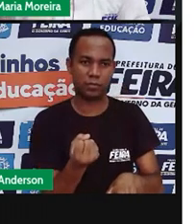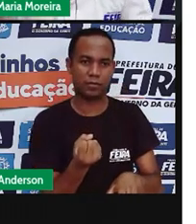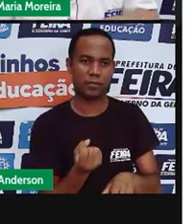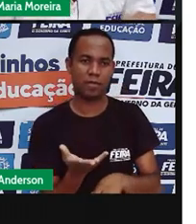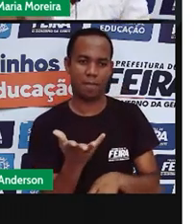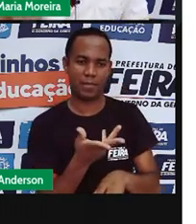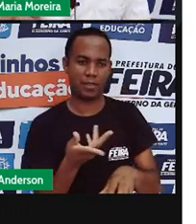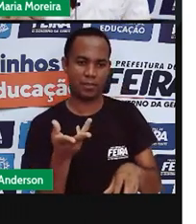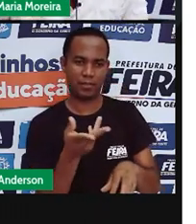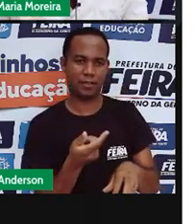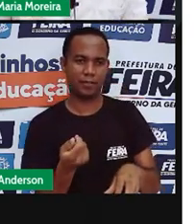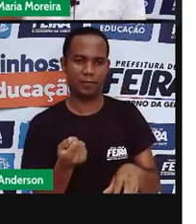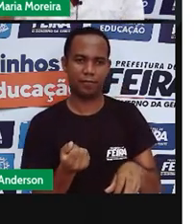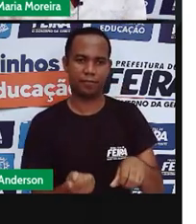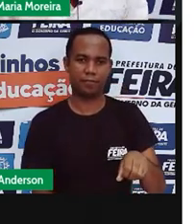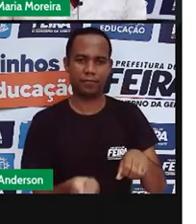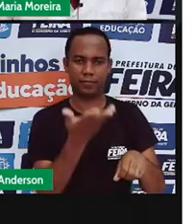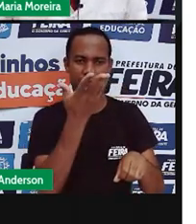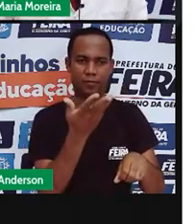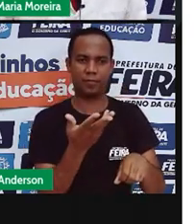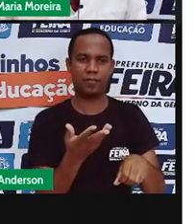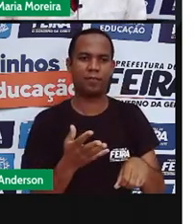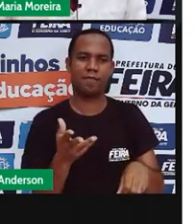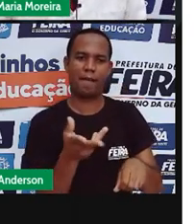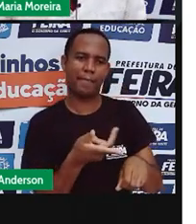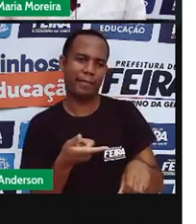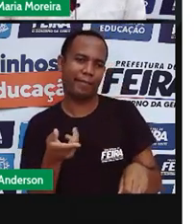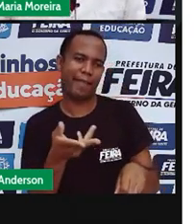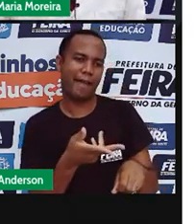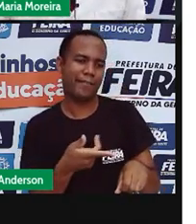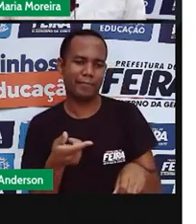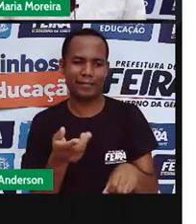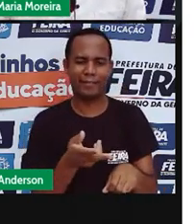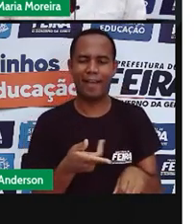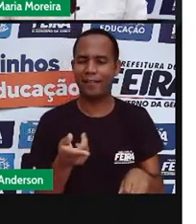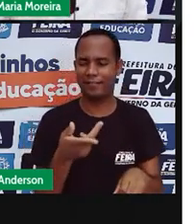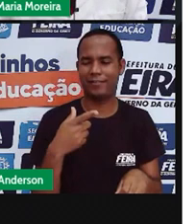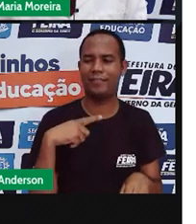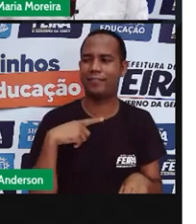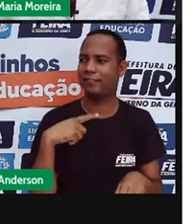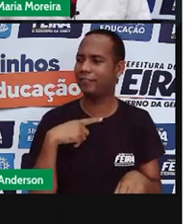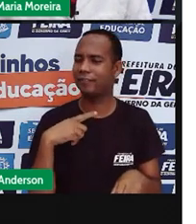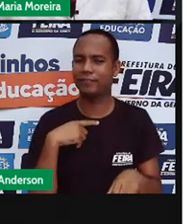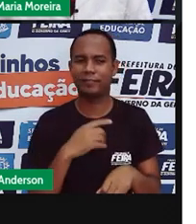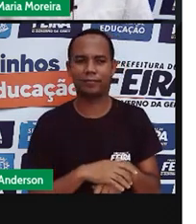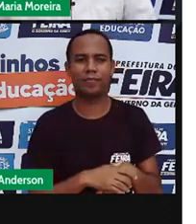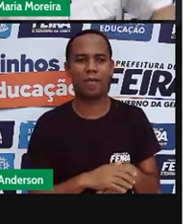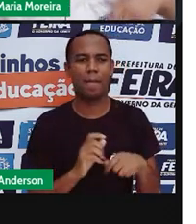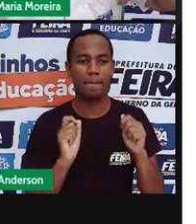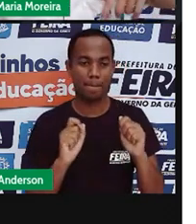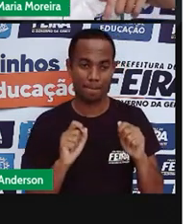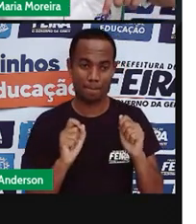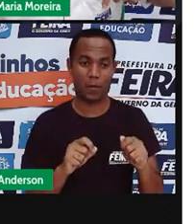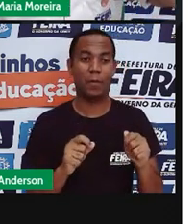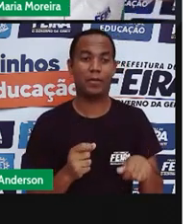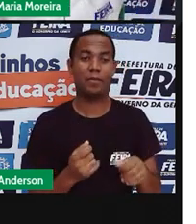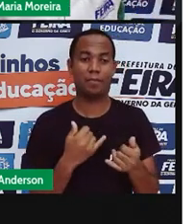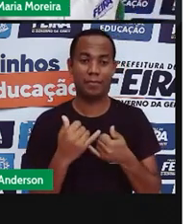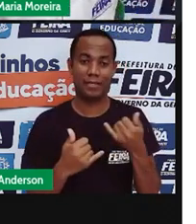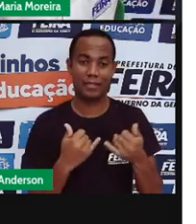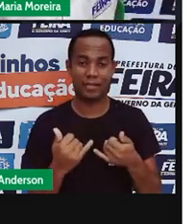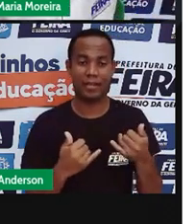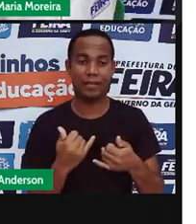joga uma e pega a outra. Eu nunca tive muita habilidade pra fazer isso, não. Eu era péssima nisso aí. E tem uma outra